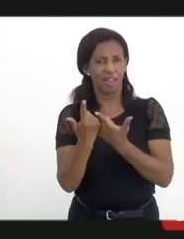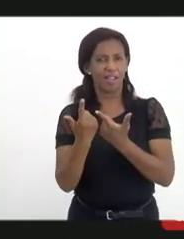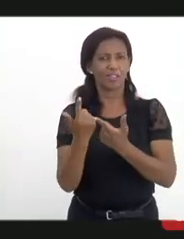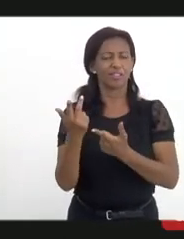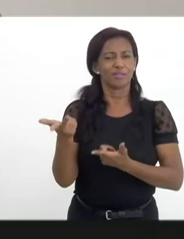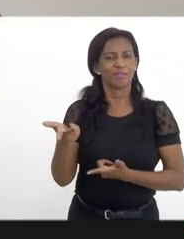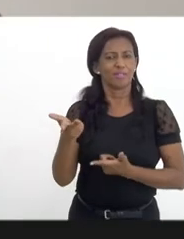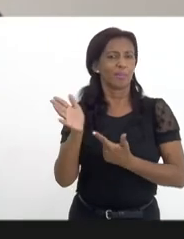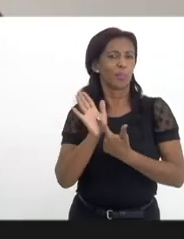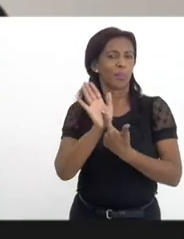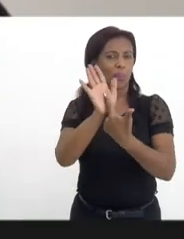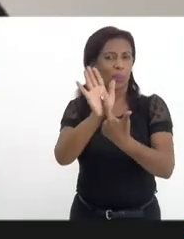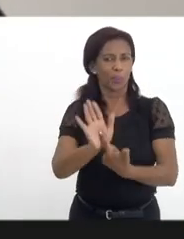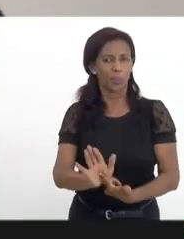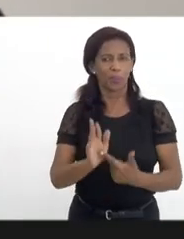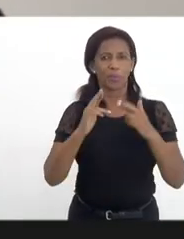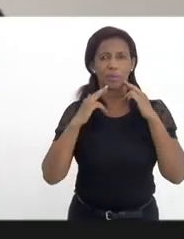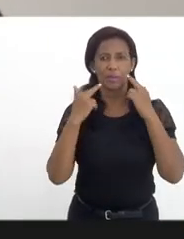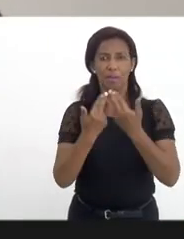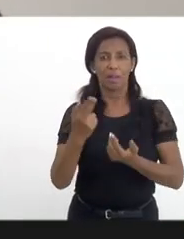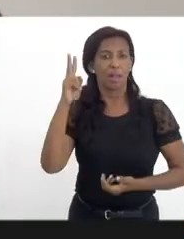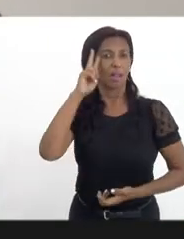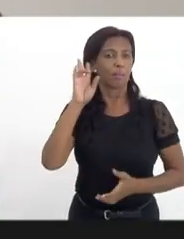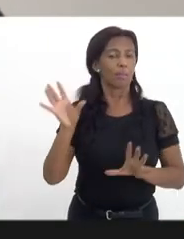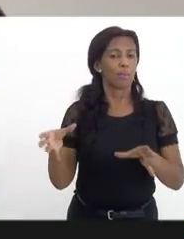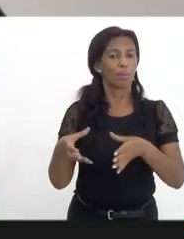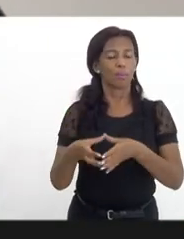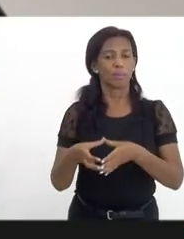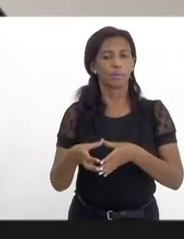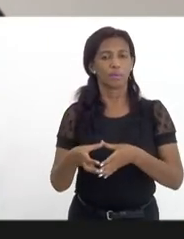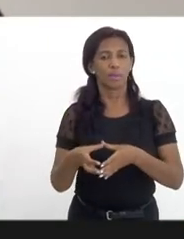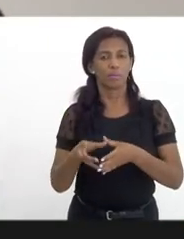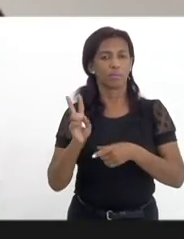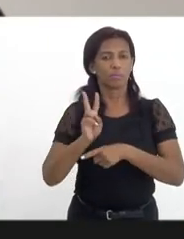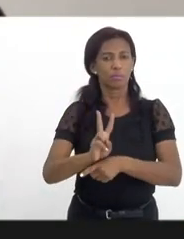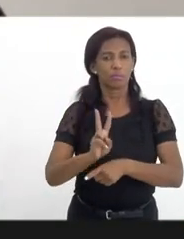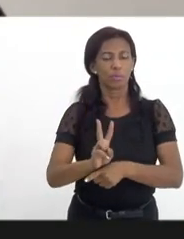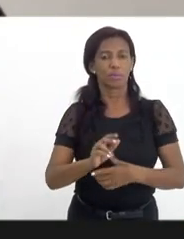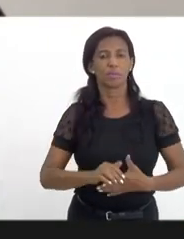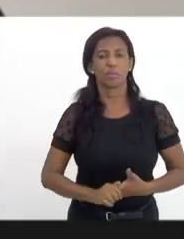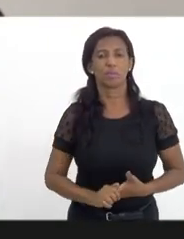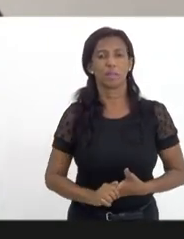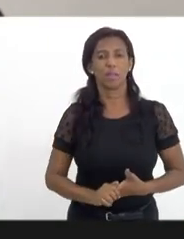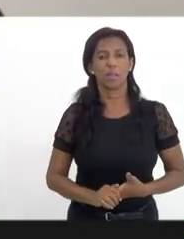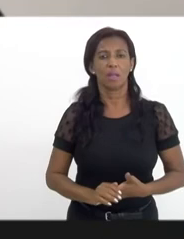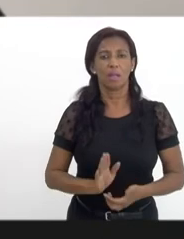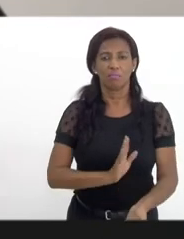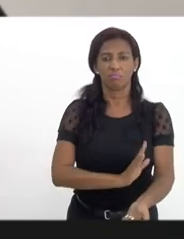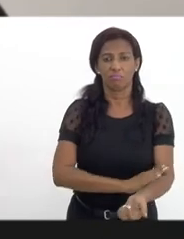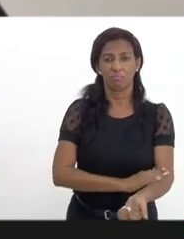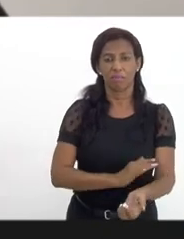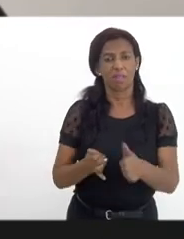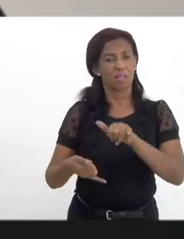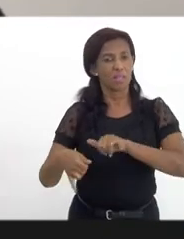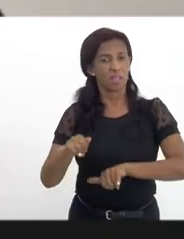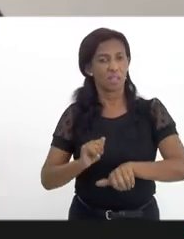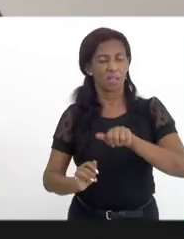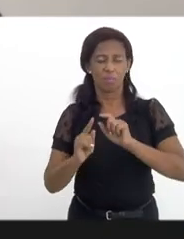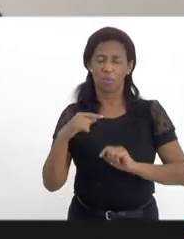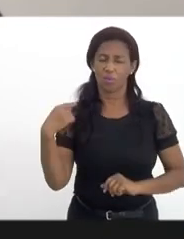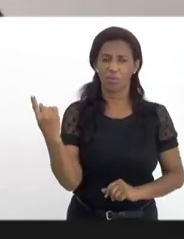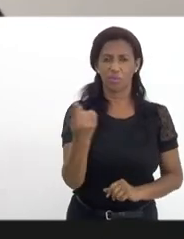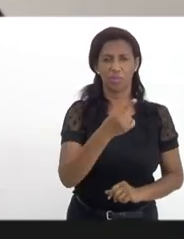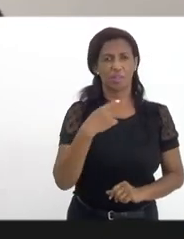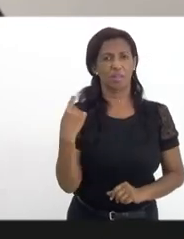audiência pública. Lembrando que a Comissão de Prevenção a Dependentes Químicos em geral